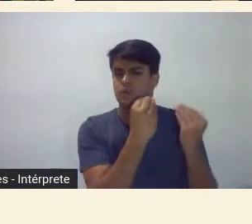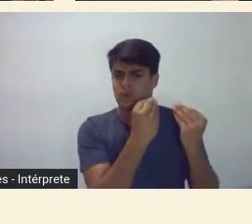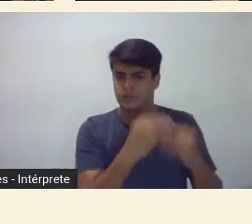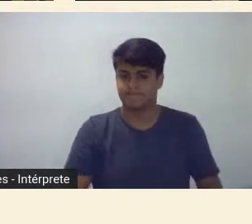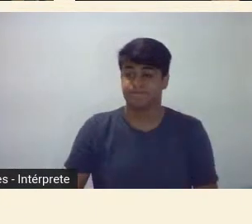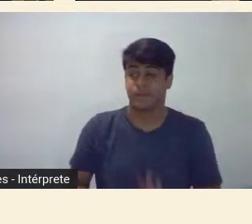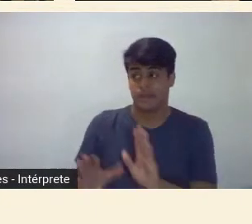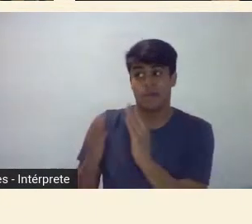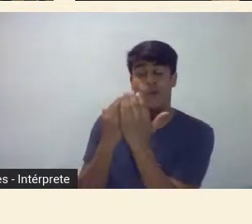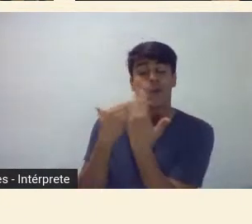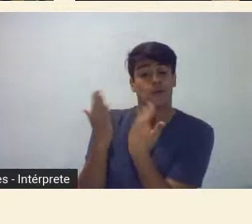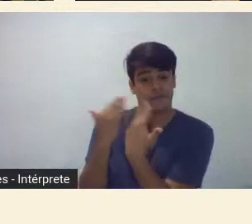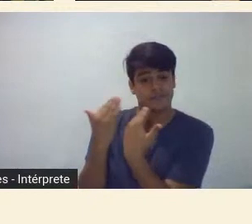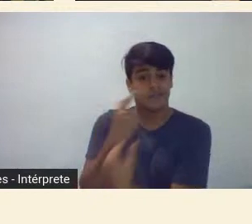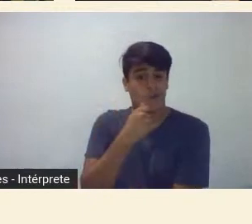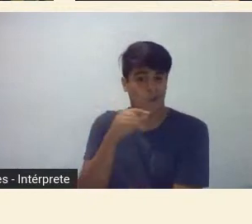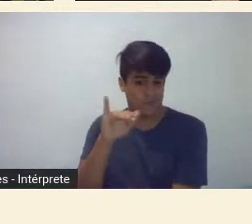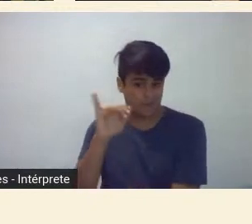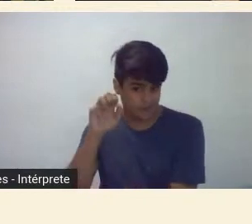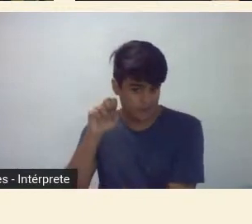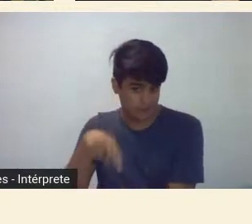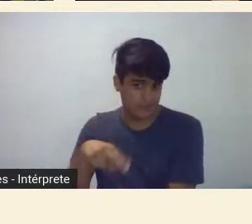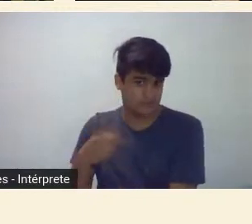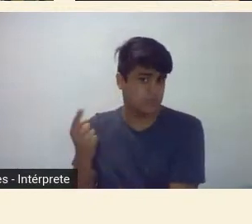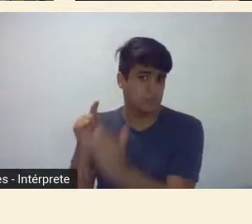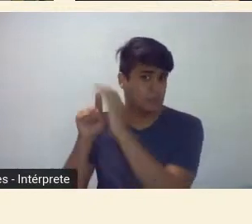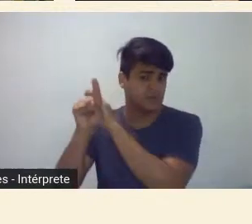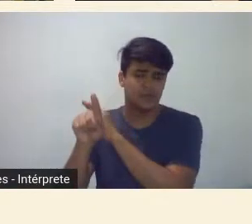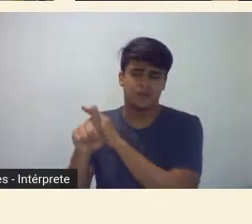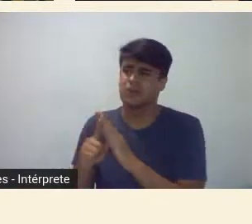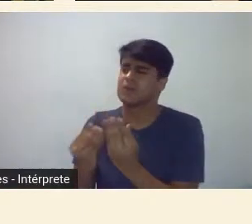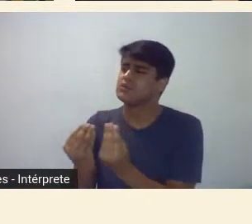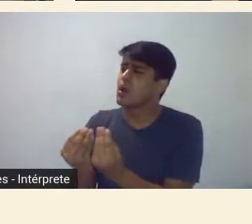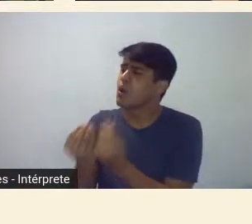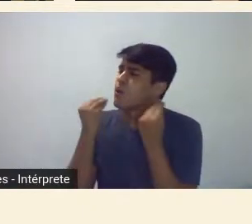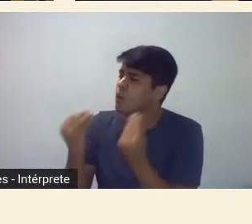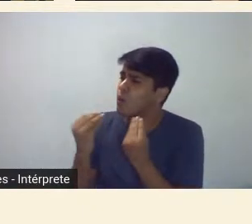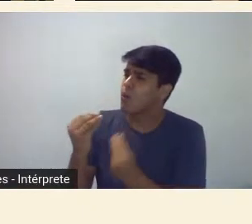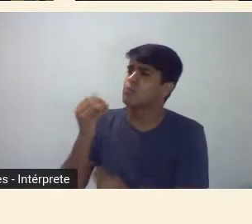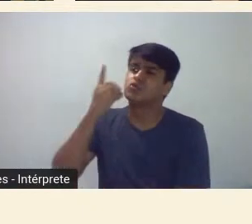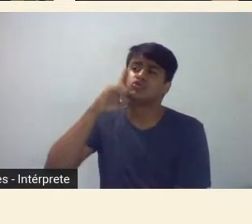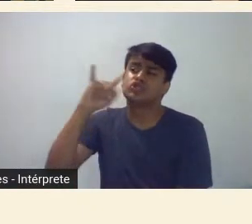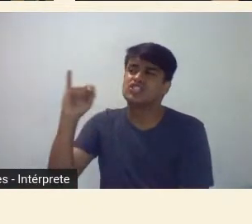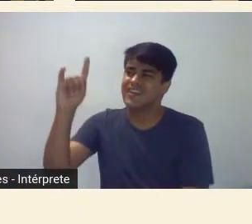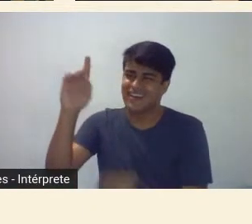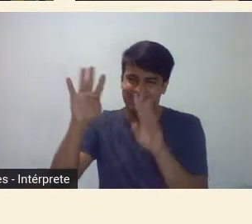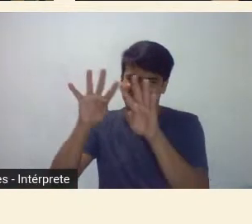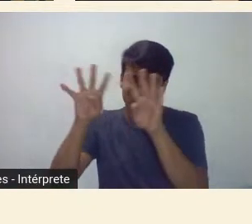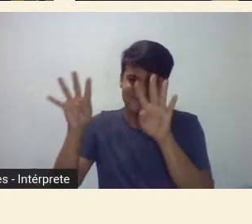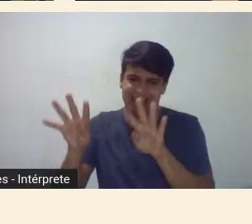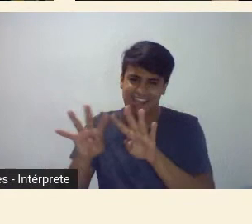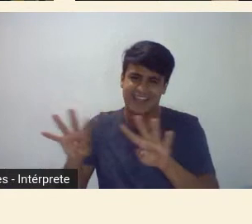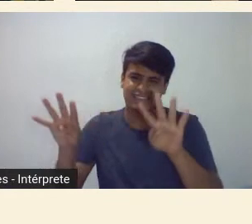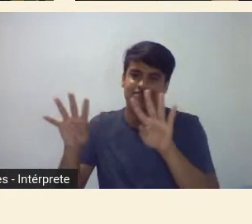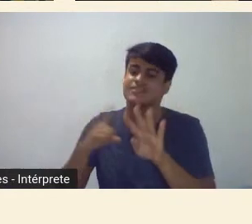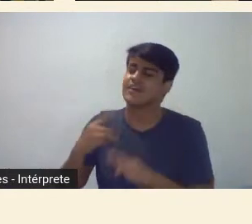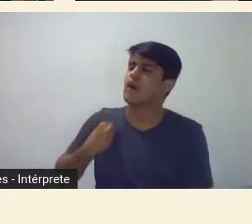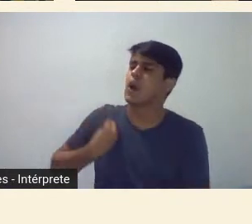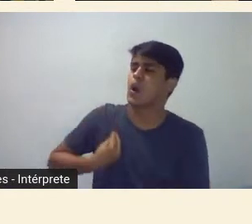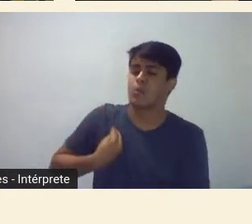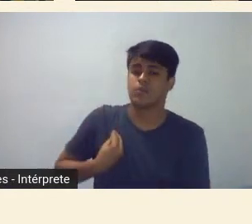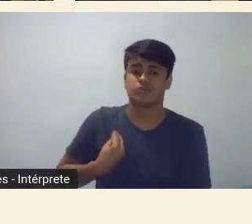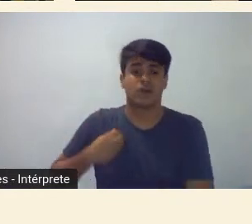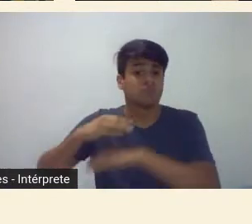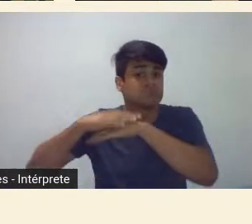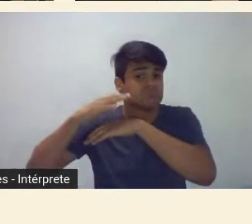Prado e eu falei mas como é que eles estavam dispostos no teatro municipal ele pegou a caneta e fez